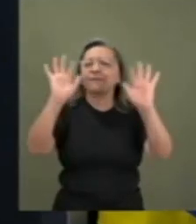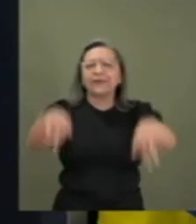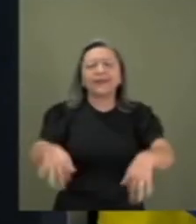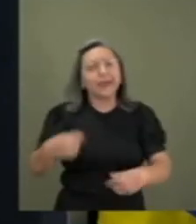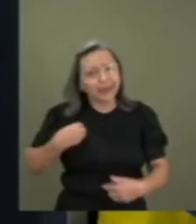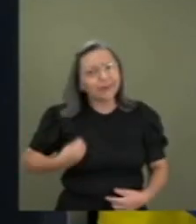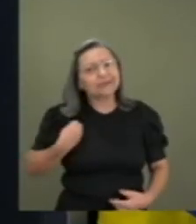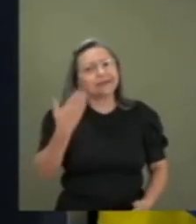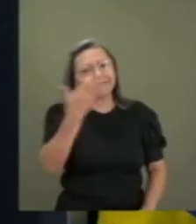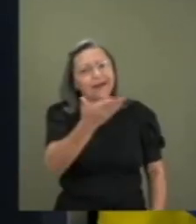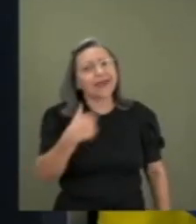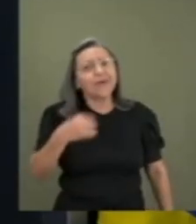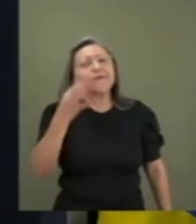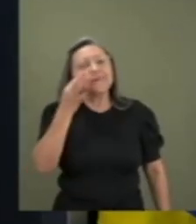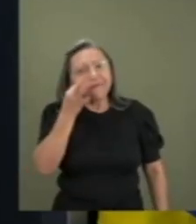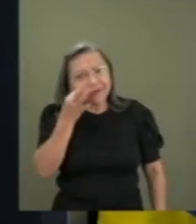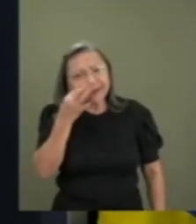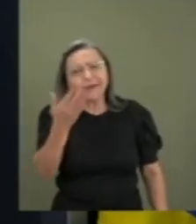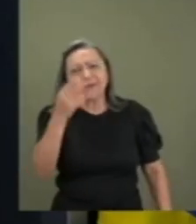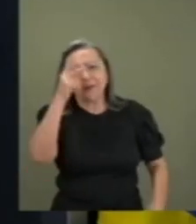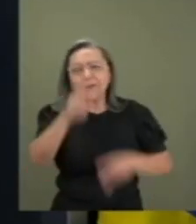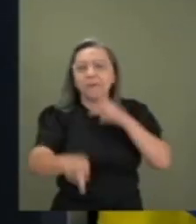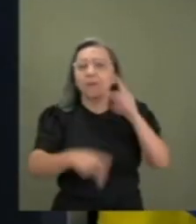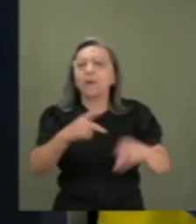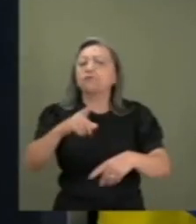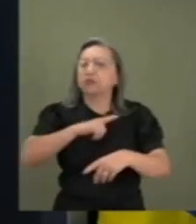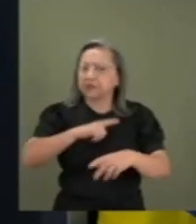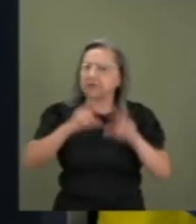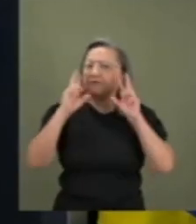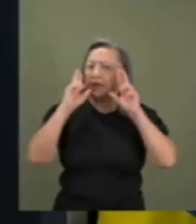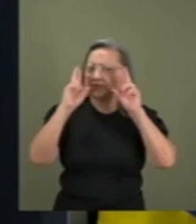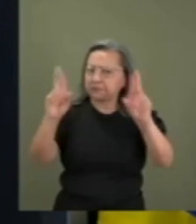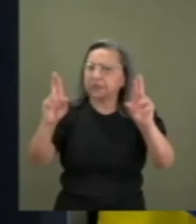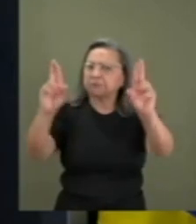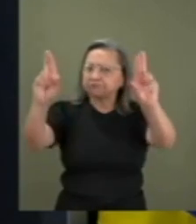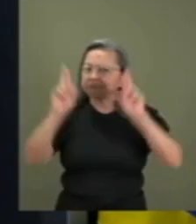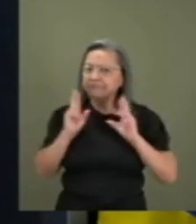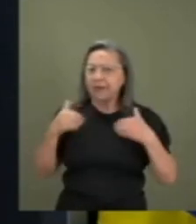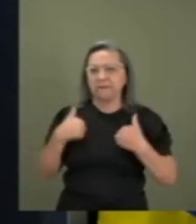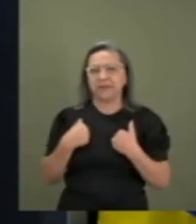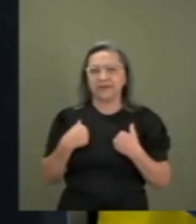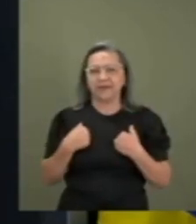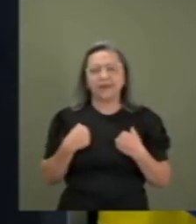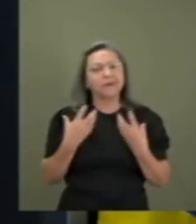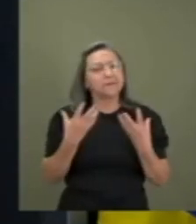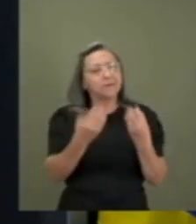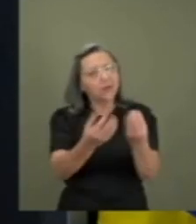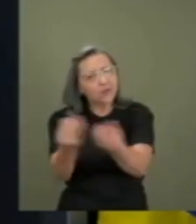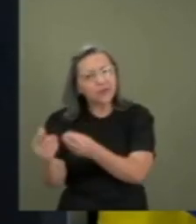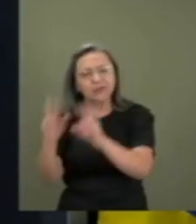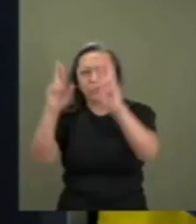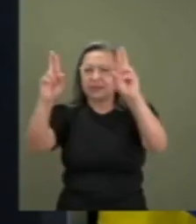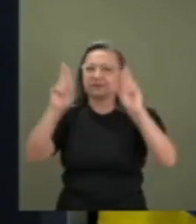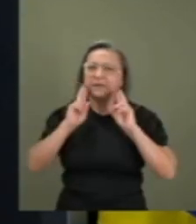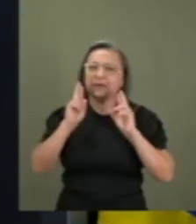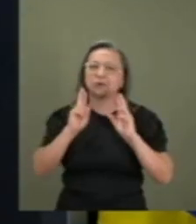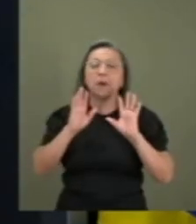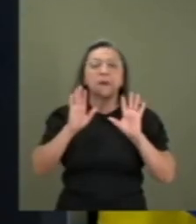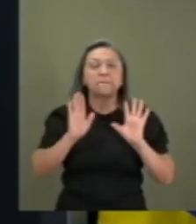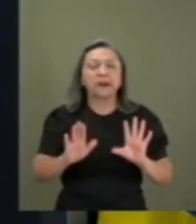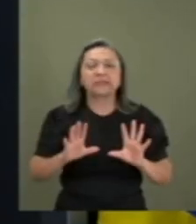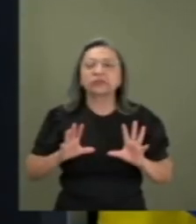vi um povo que teve muito respeito a mim, muito respeito, mas que está